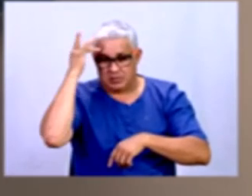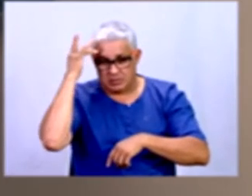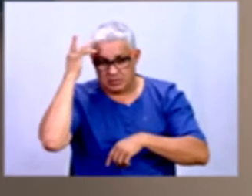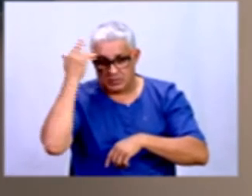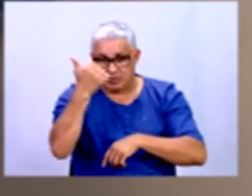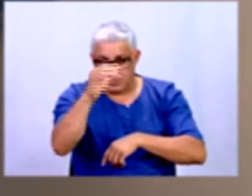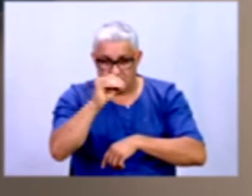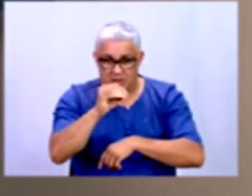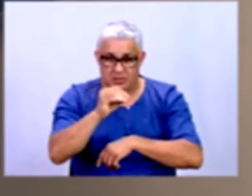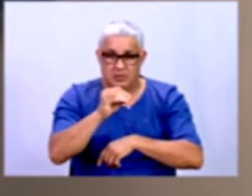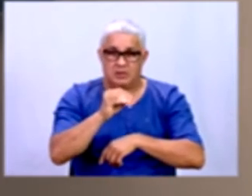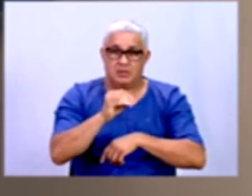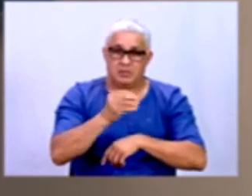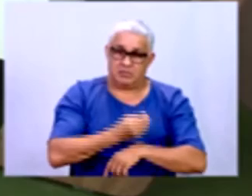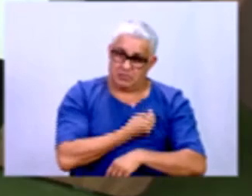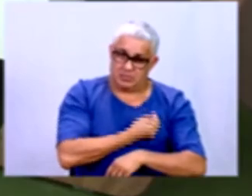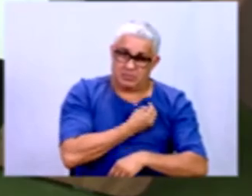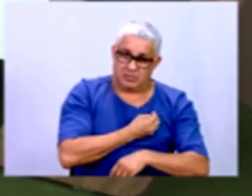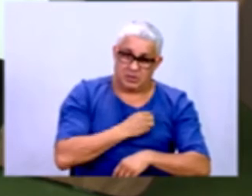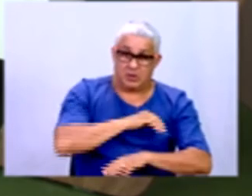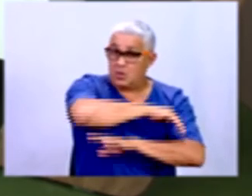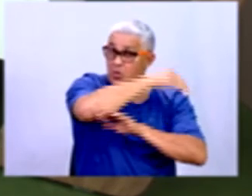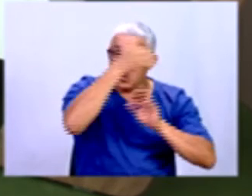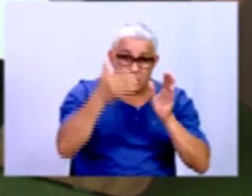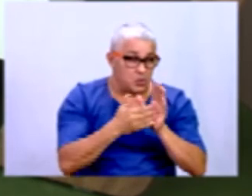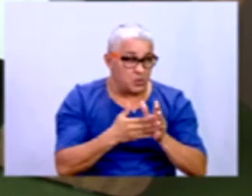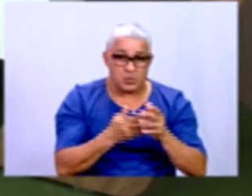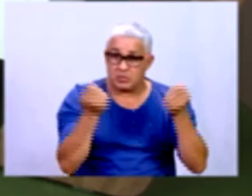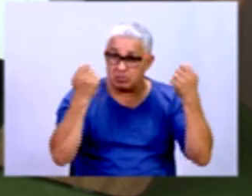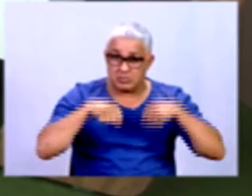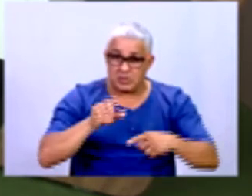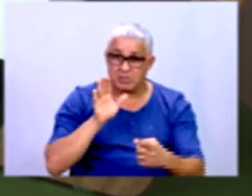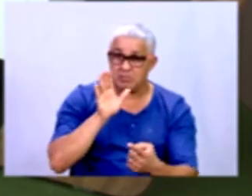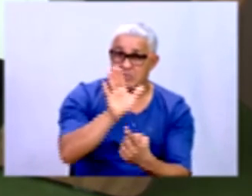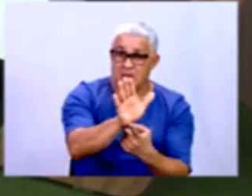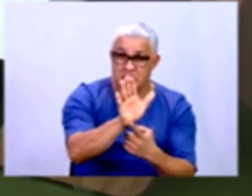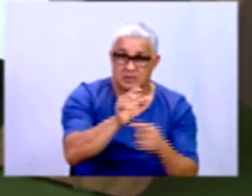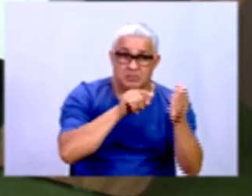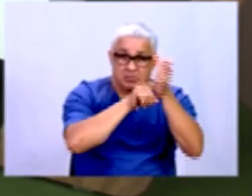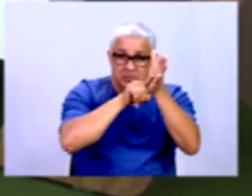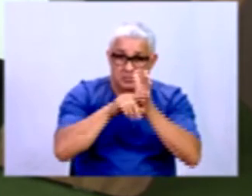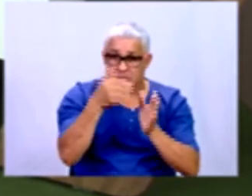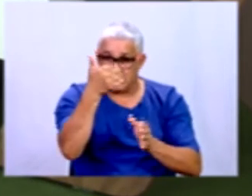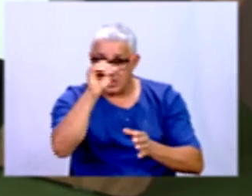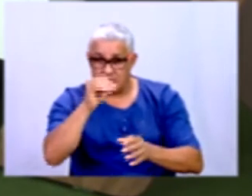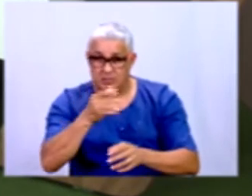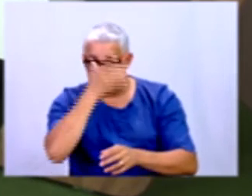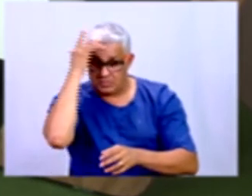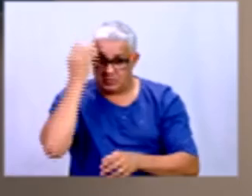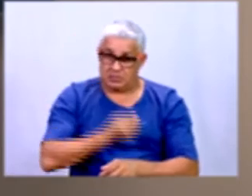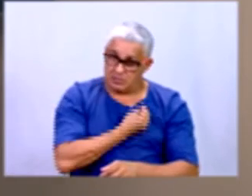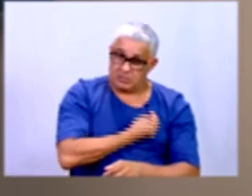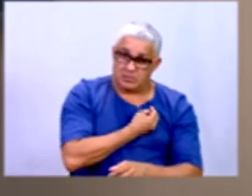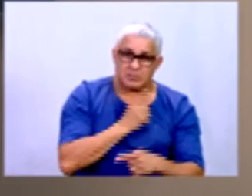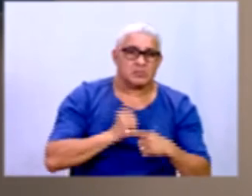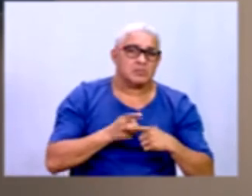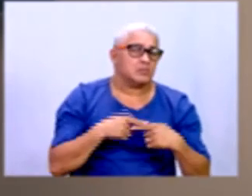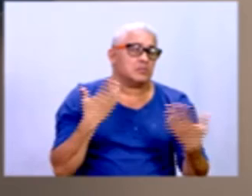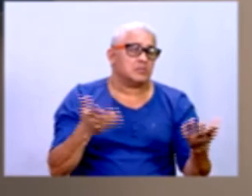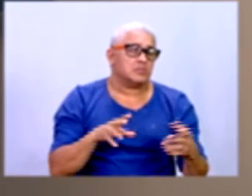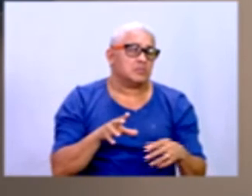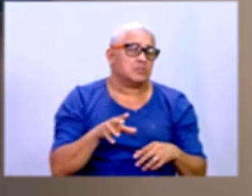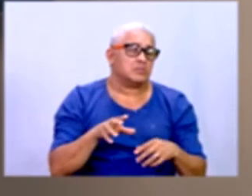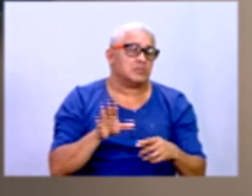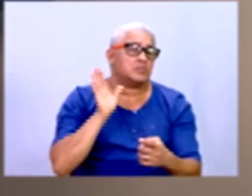pesquisa com a população? Total. Né? Eu não preciso fazer uma amostra dessa... Eu, se tem apenas 10 pessoas, por que eu vou pegar uma